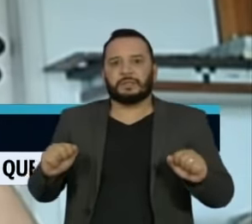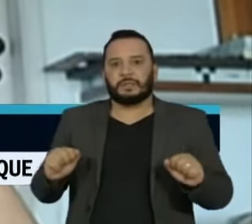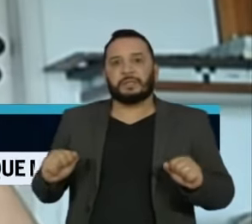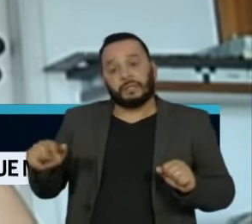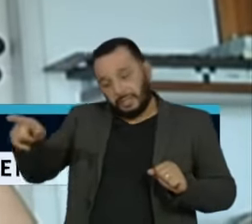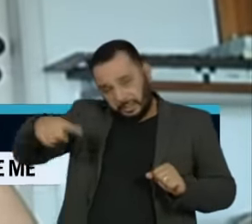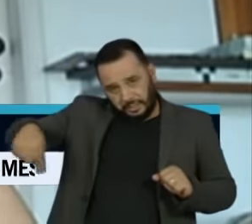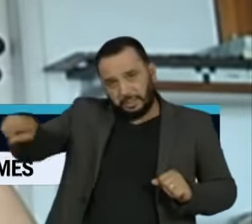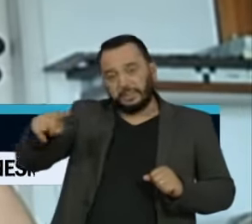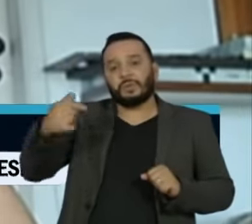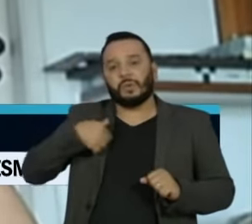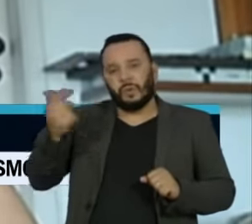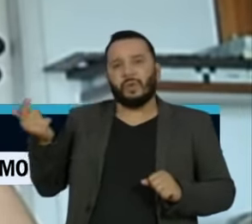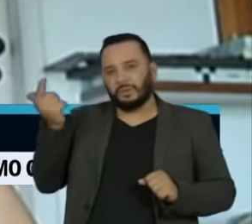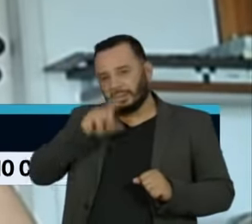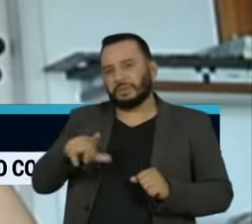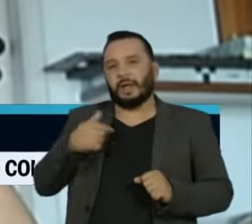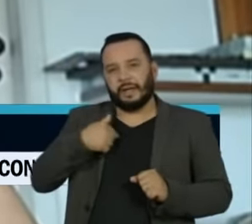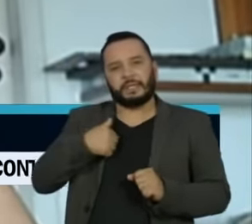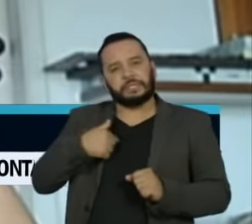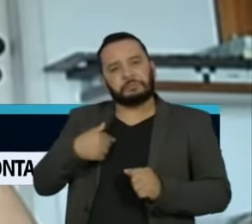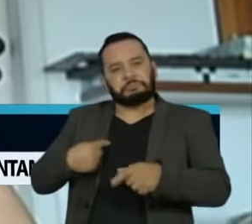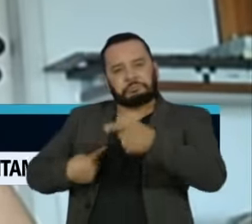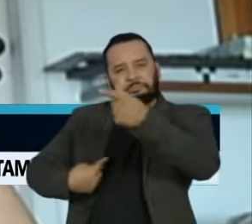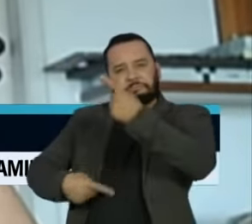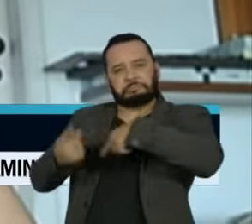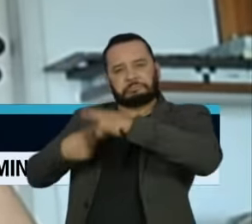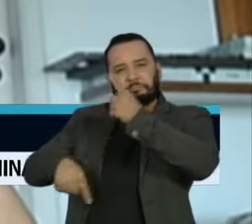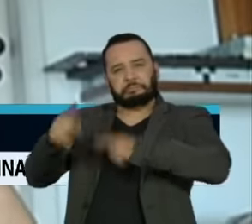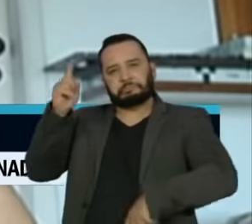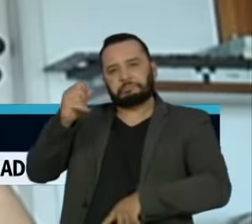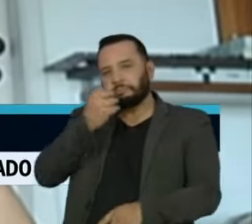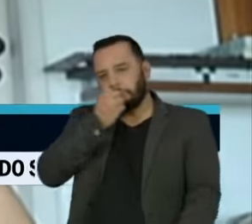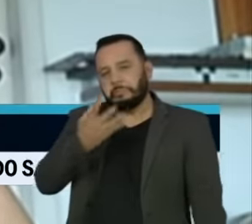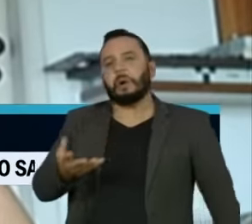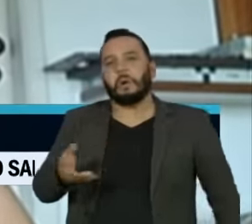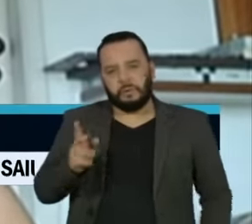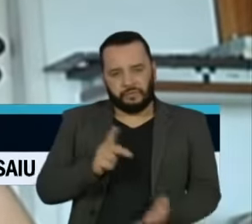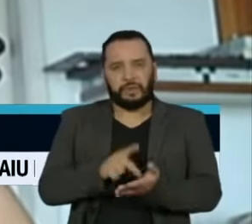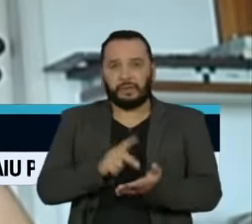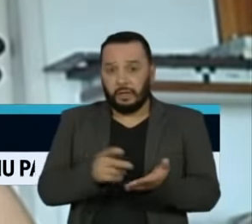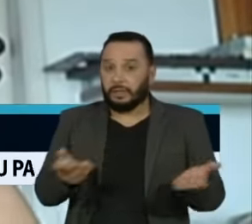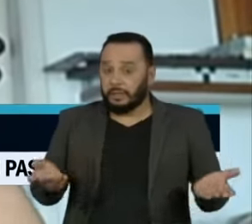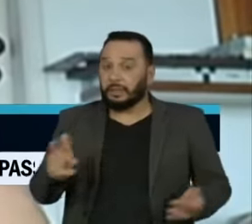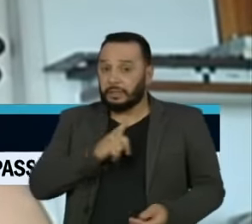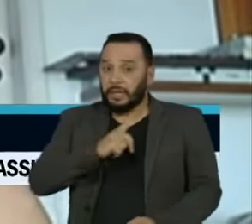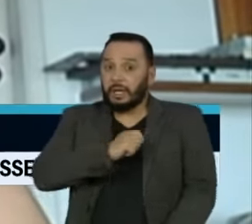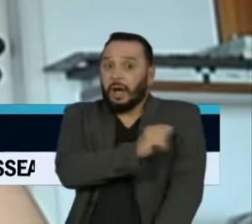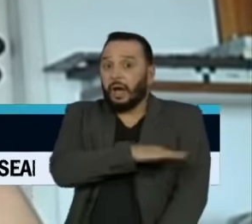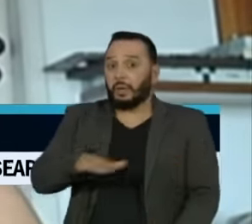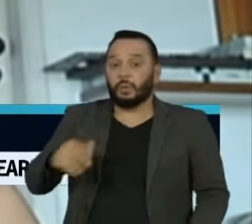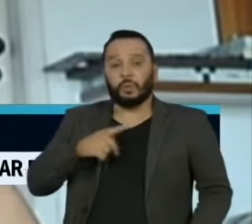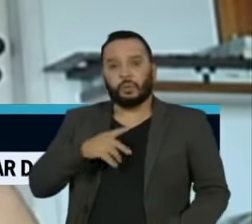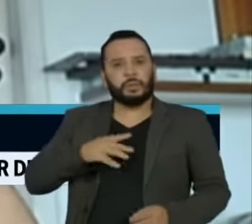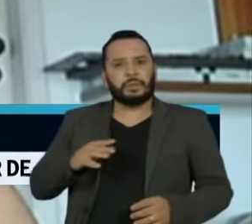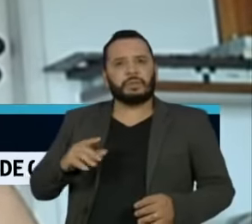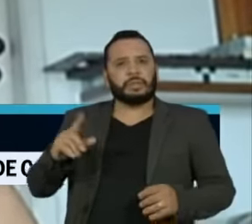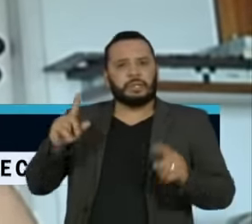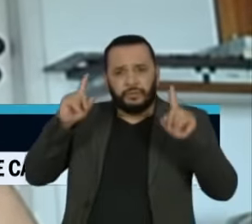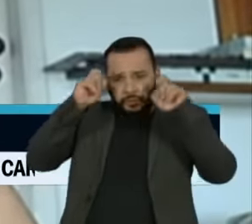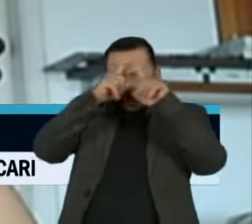alunos obtêm um desempenho muito satisfatório. Nós temos alunos em todos os graus de